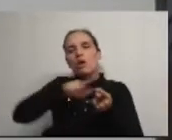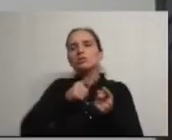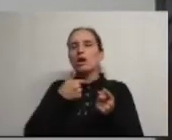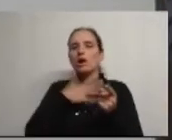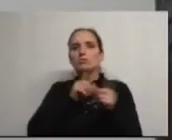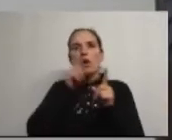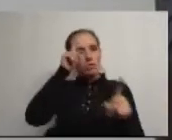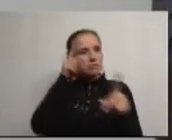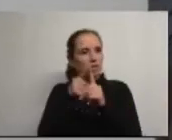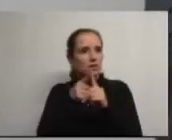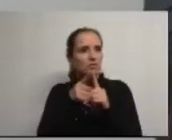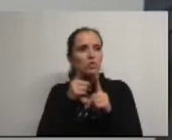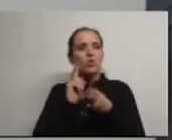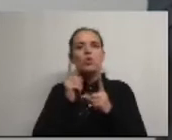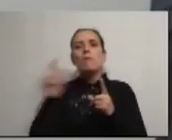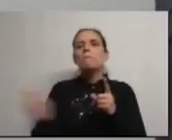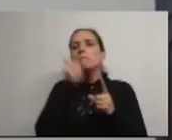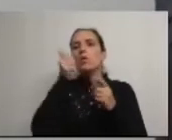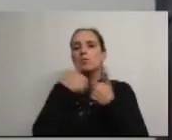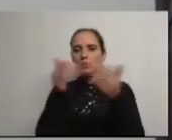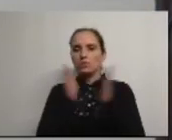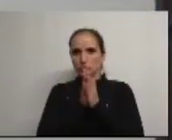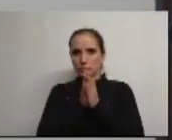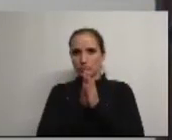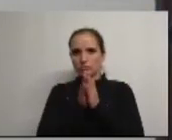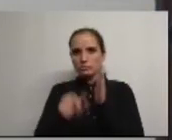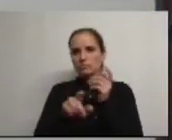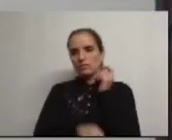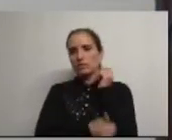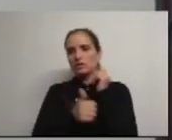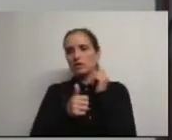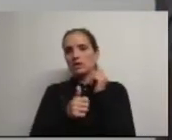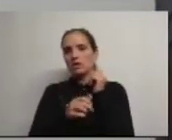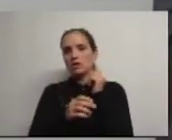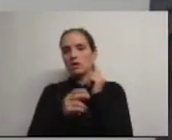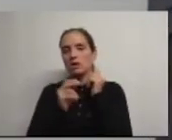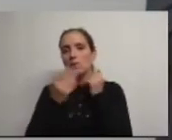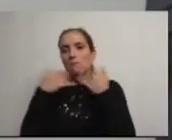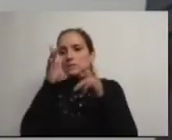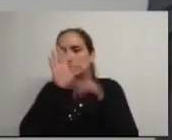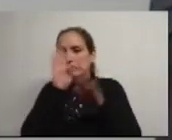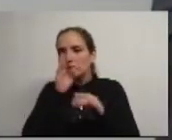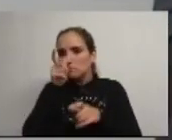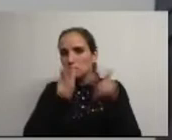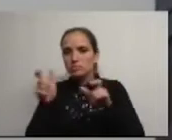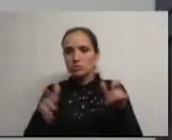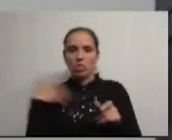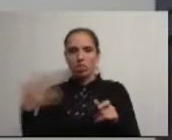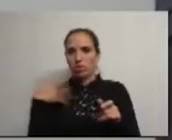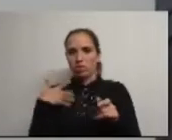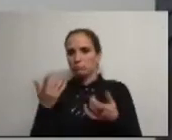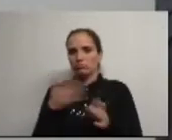é indicar aquilo que entendemos ser melhor para o Conselho. Mas, se as pessoas não quiserem, não o faremos.